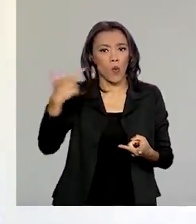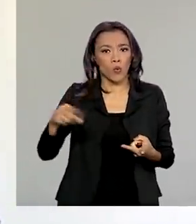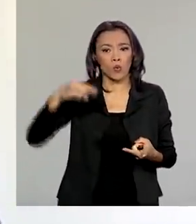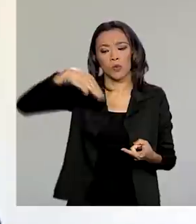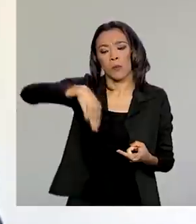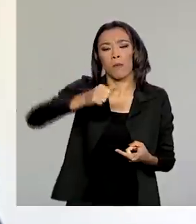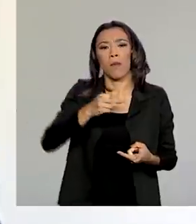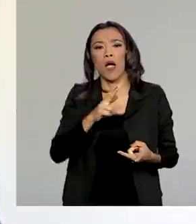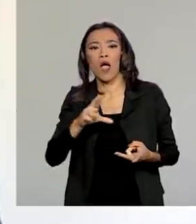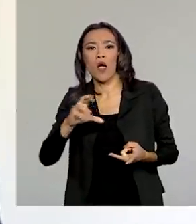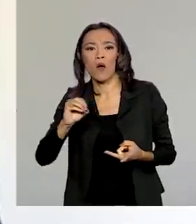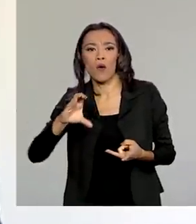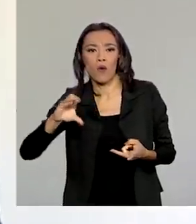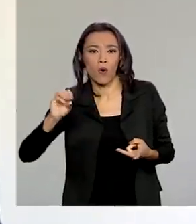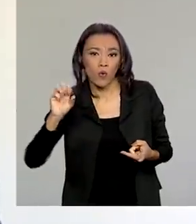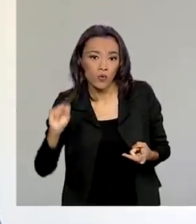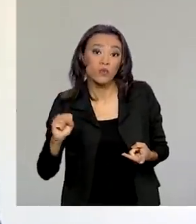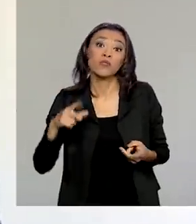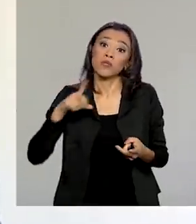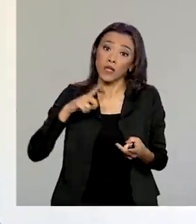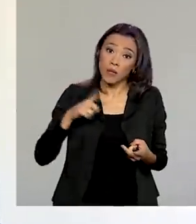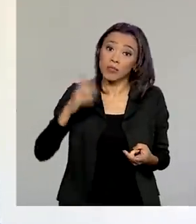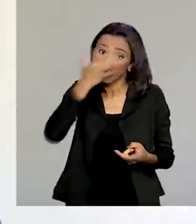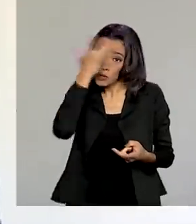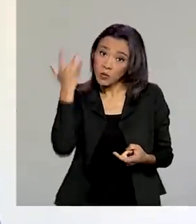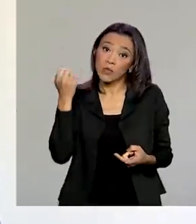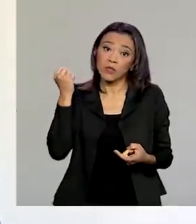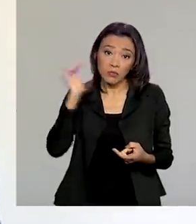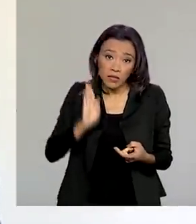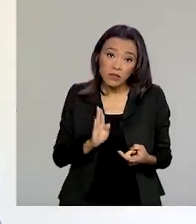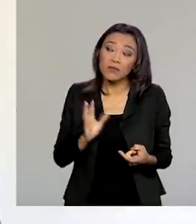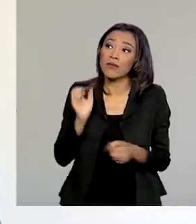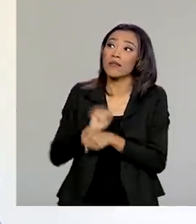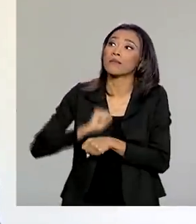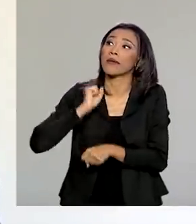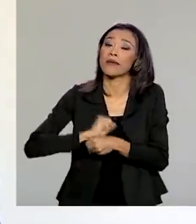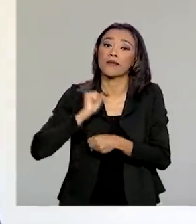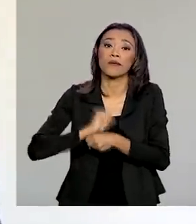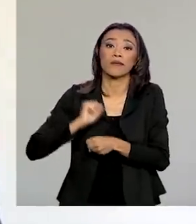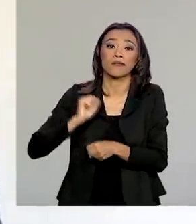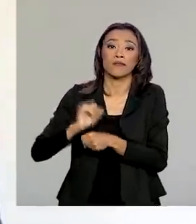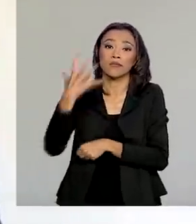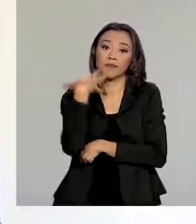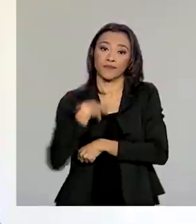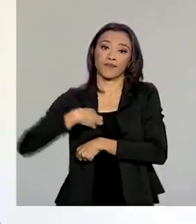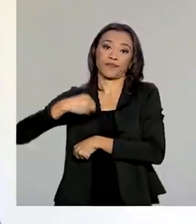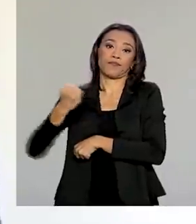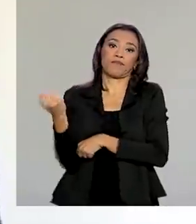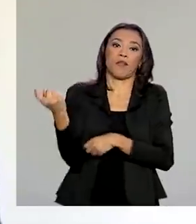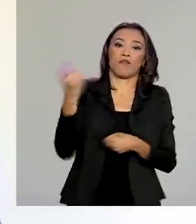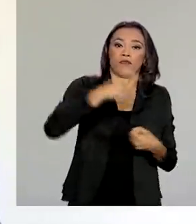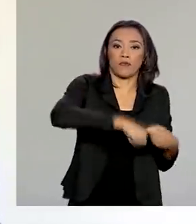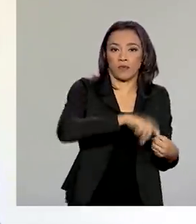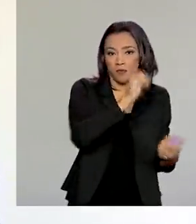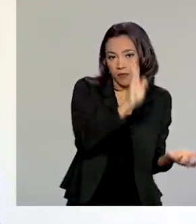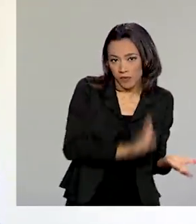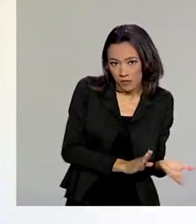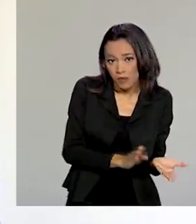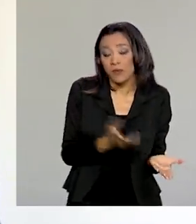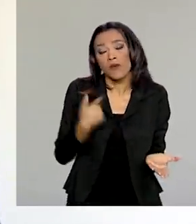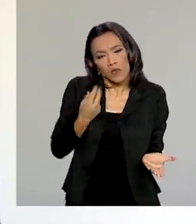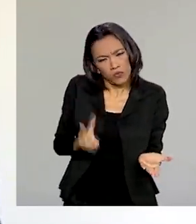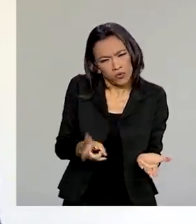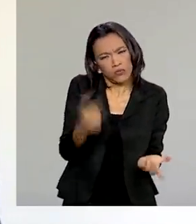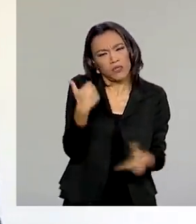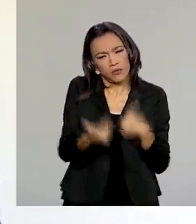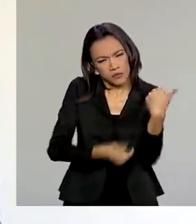outros, temos também irmãos brasileiros aguardando a repatriação. O trabalho, ele continua sendo feito e